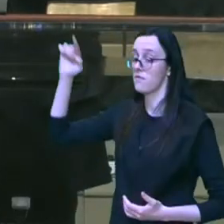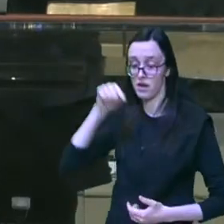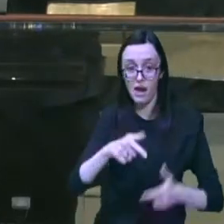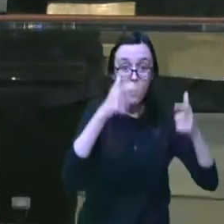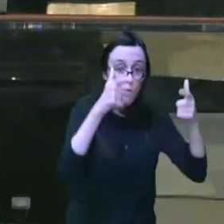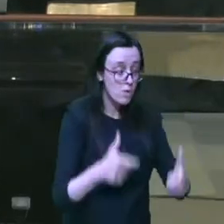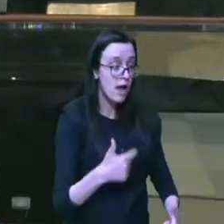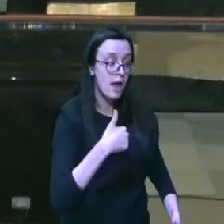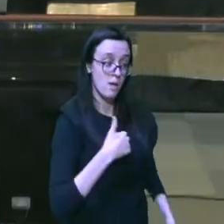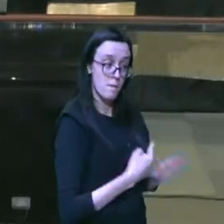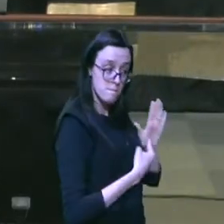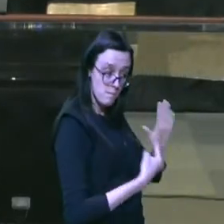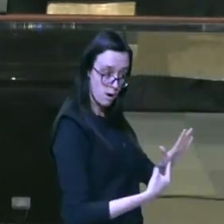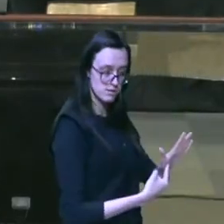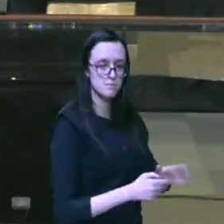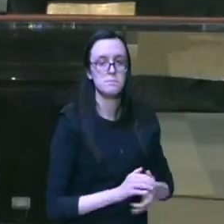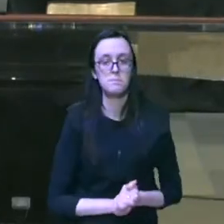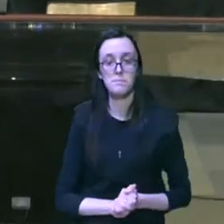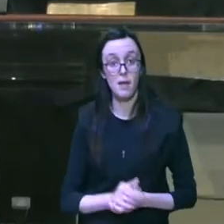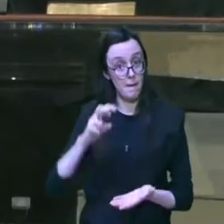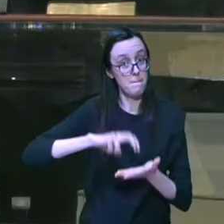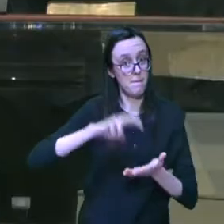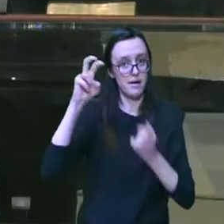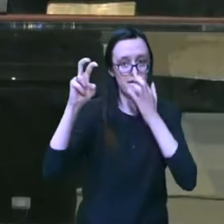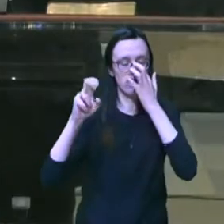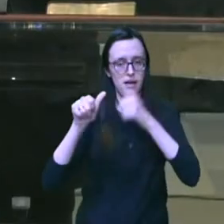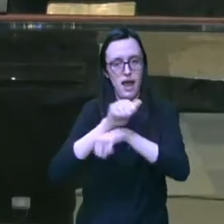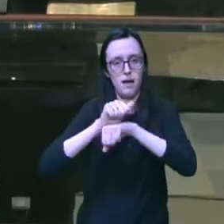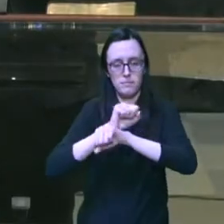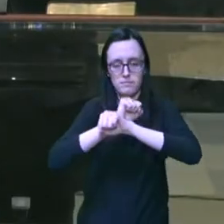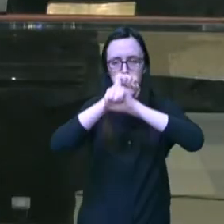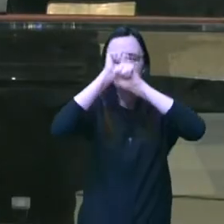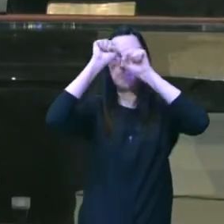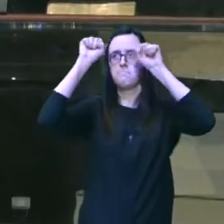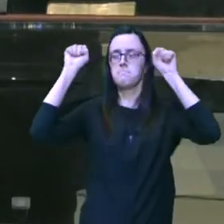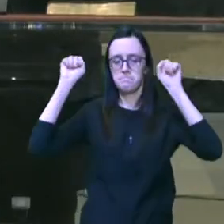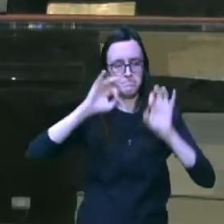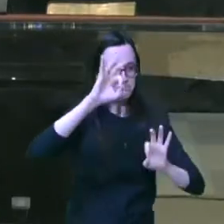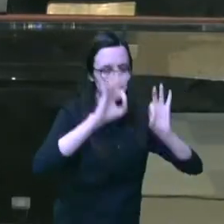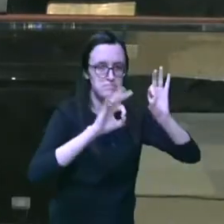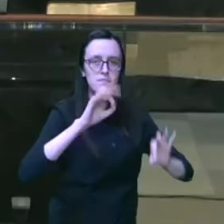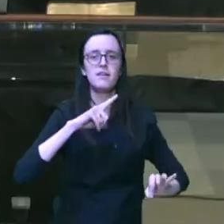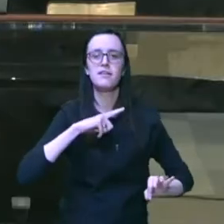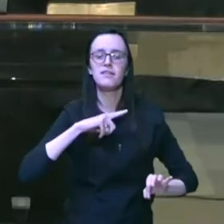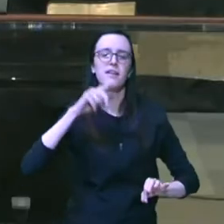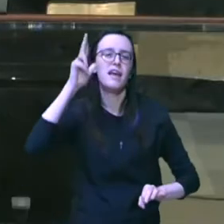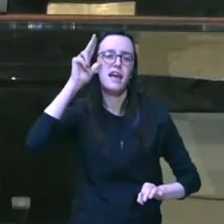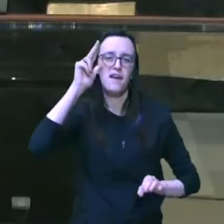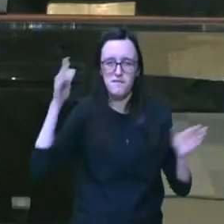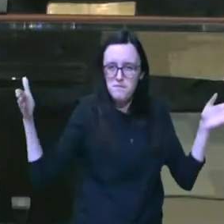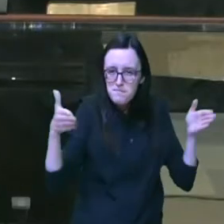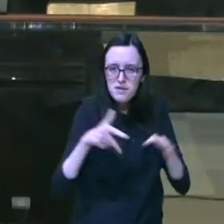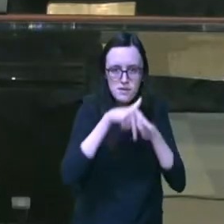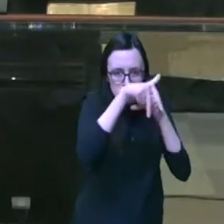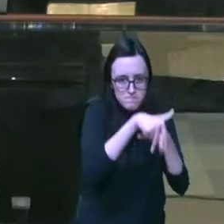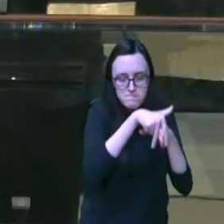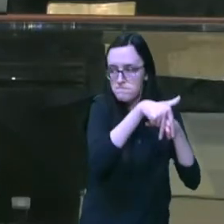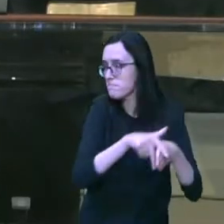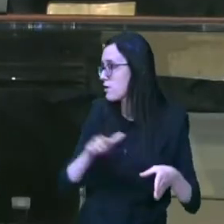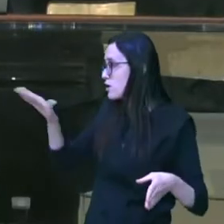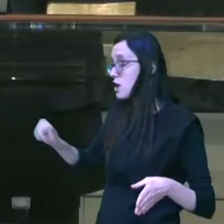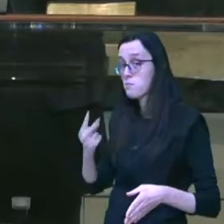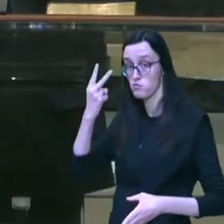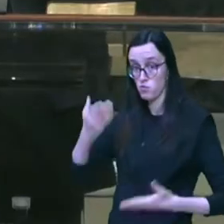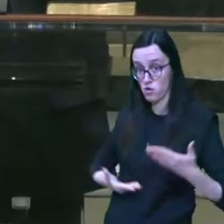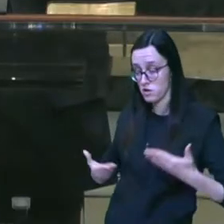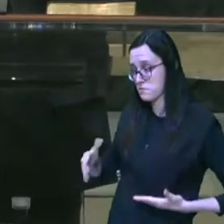indicarei na manhã seguinte Abraão levantou-se preparou o seu jumento levou consigo dois dos seus servos e Isaac